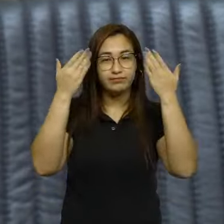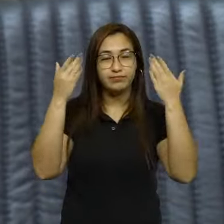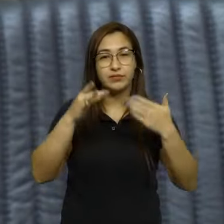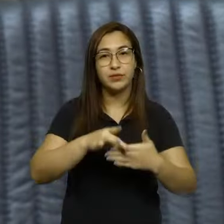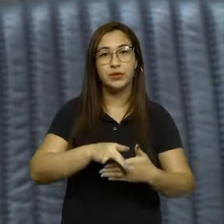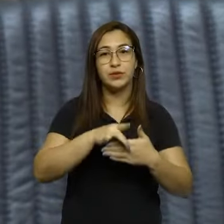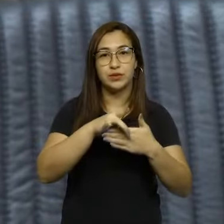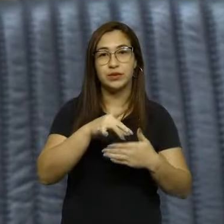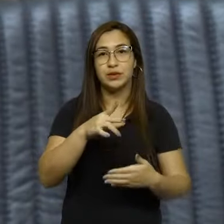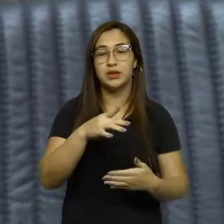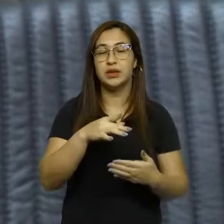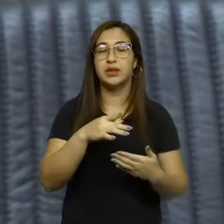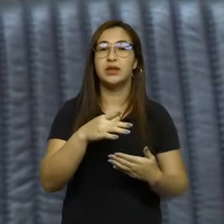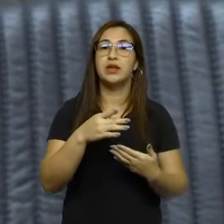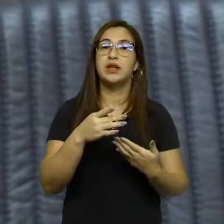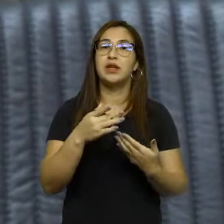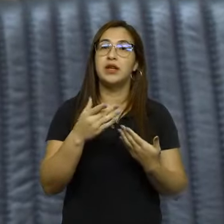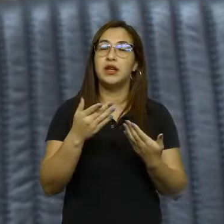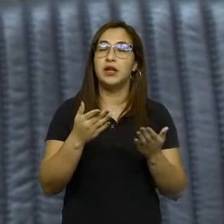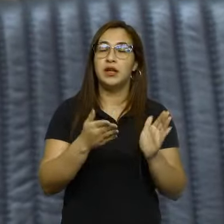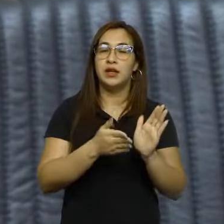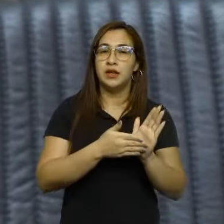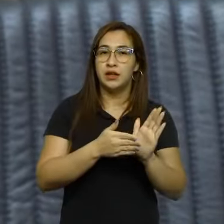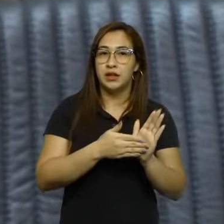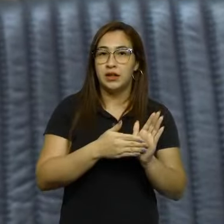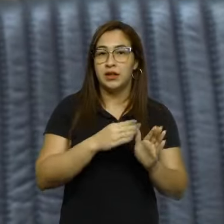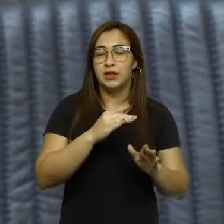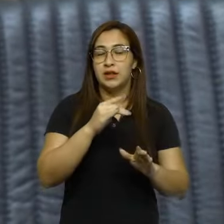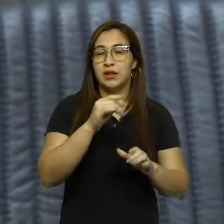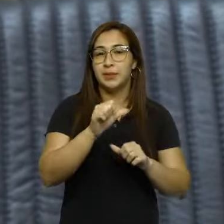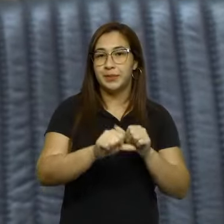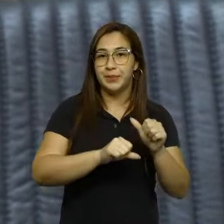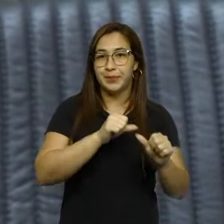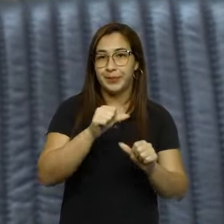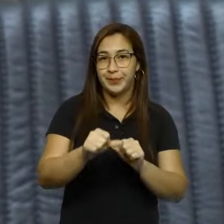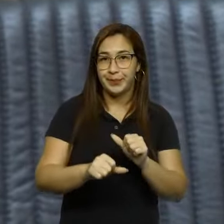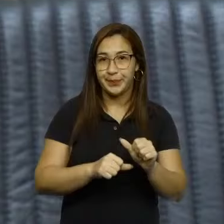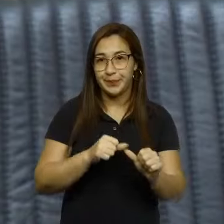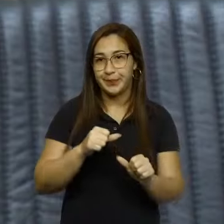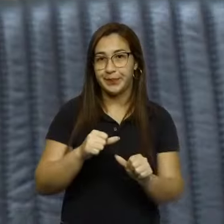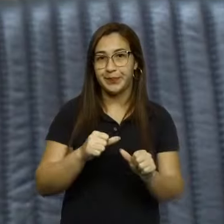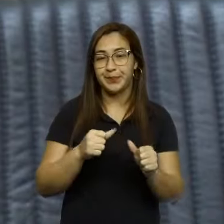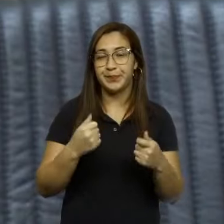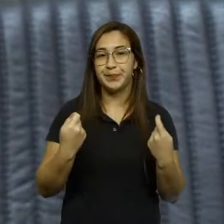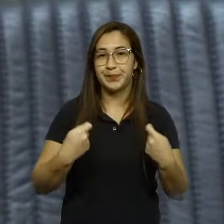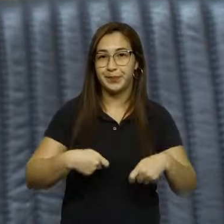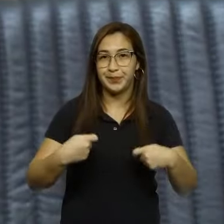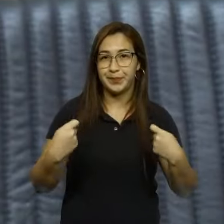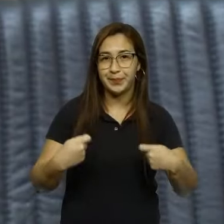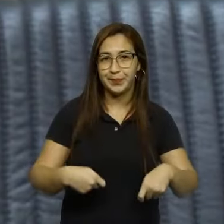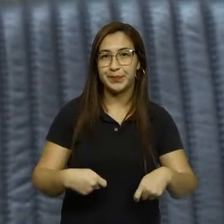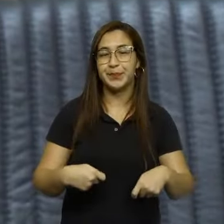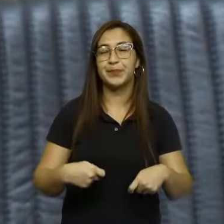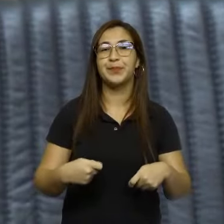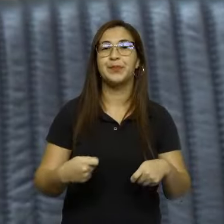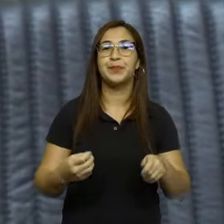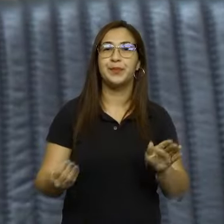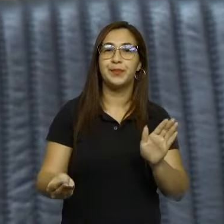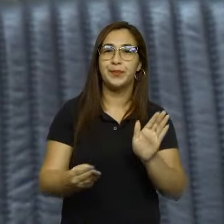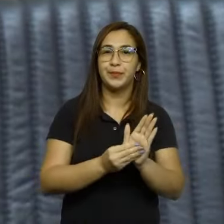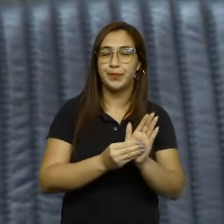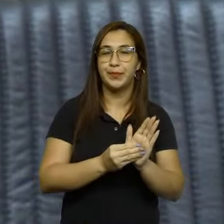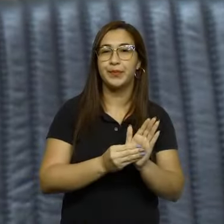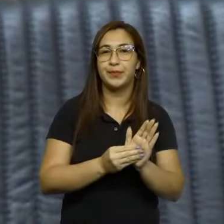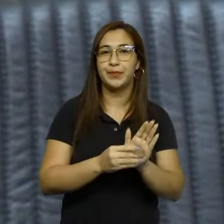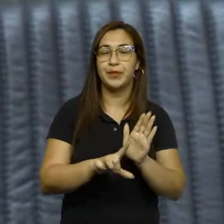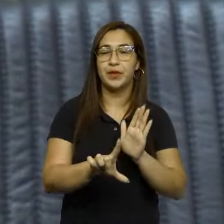que propõe que apresente alteração, embora justificando que se mostre necessária para implementação dos objetivos dessa